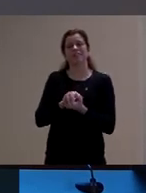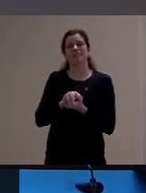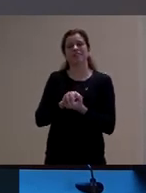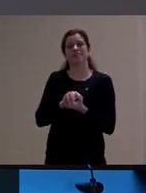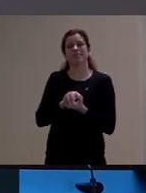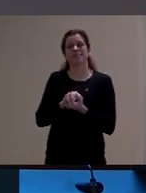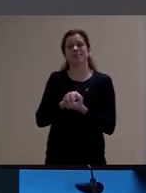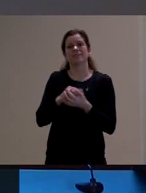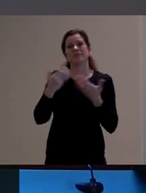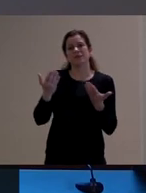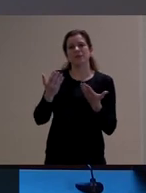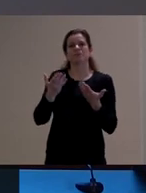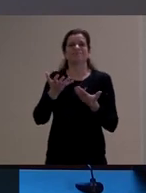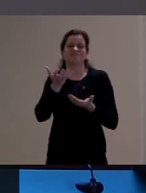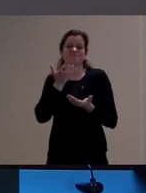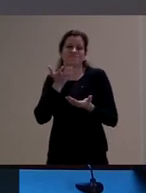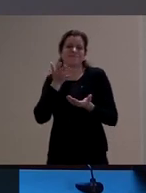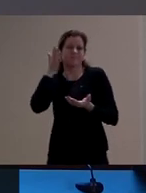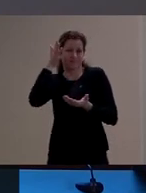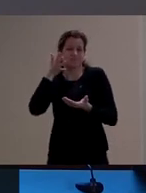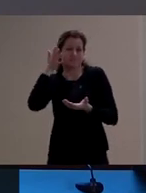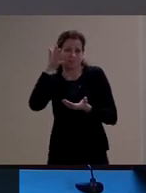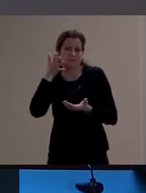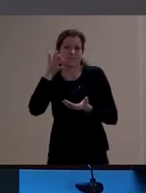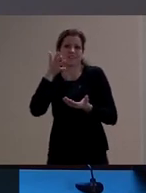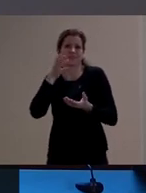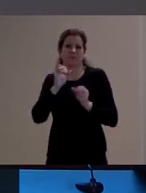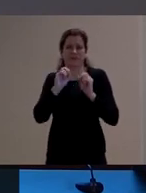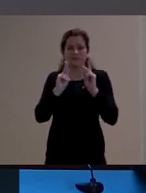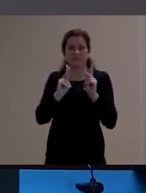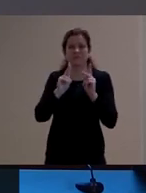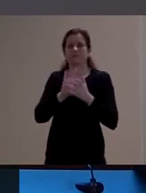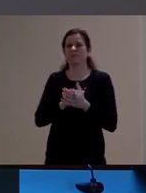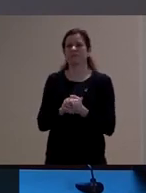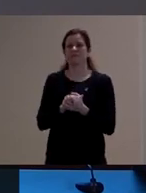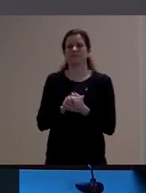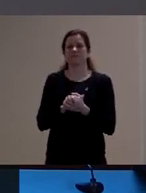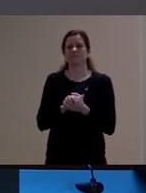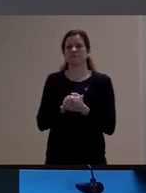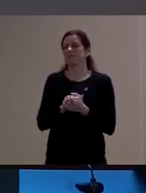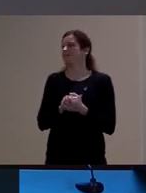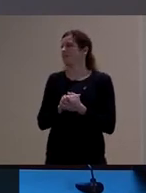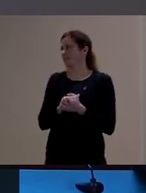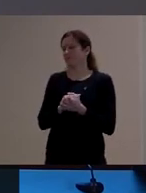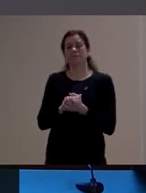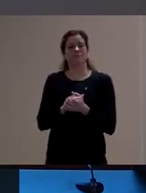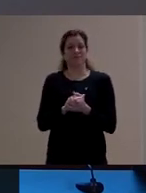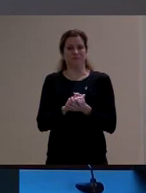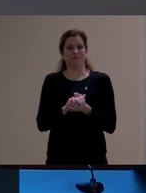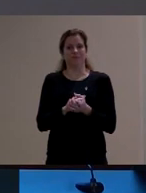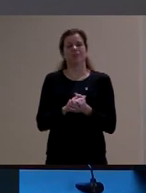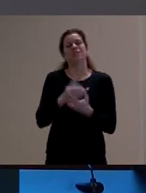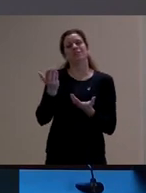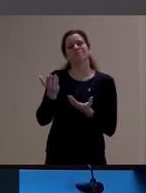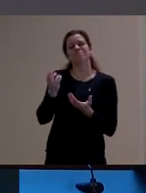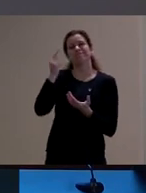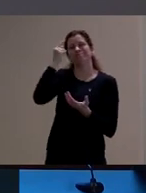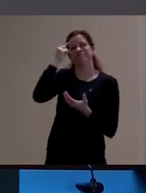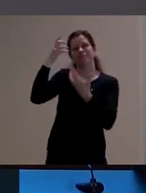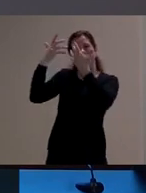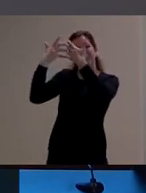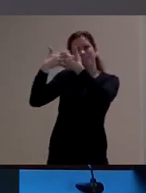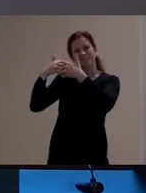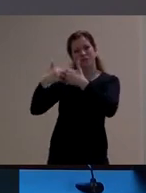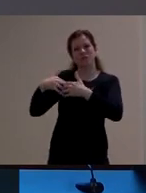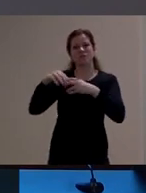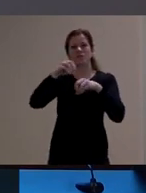o fio da fala. Então, primeiro eu queria dizer que essas reflexões que hoje eu compartilho um